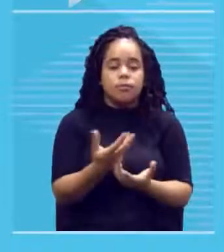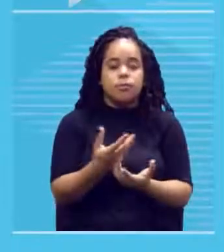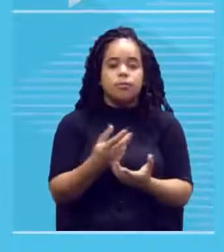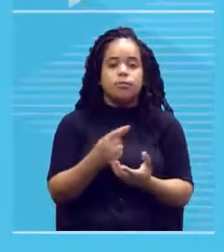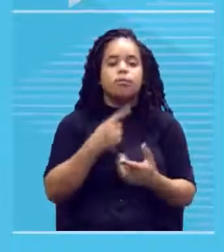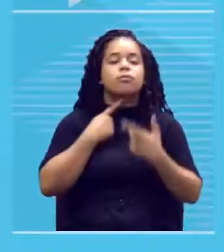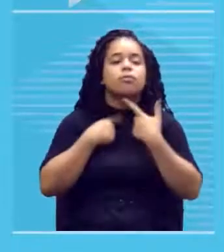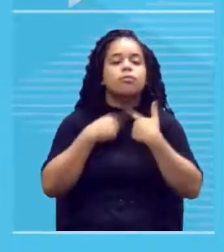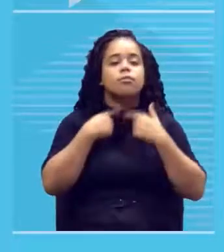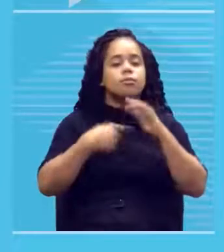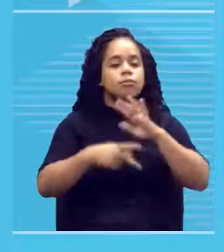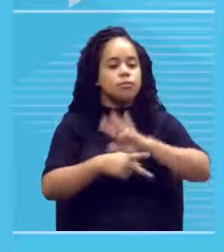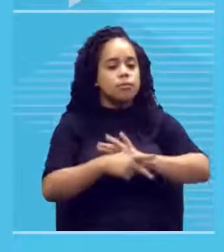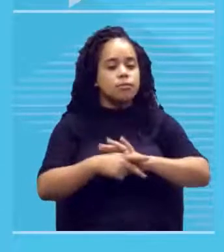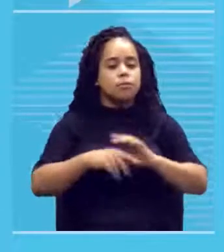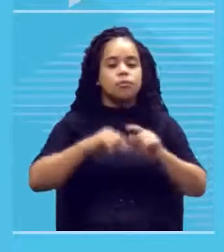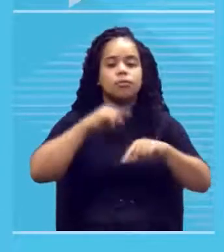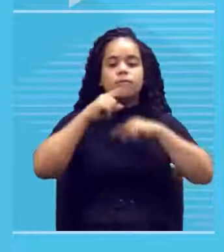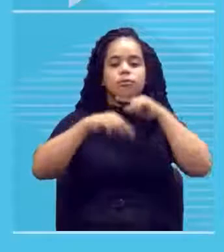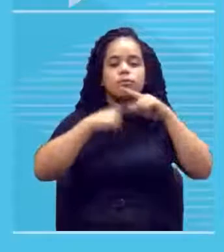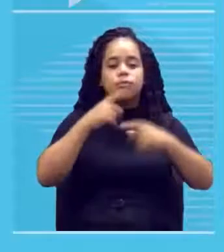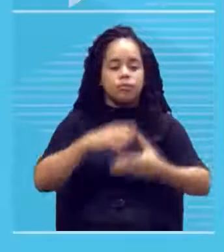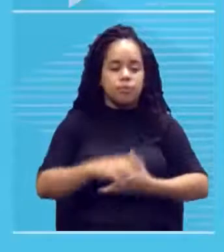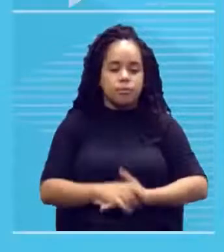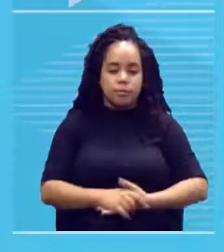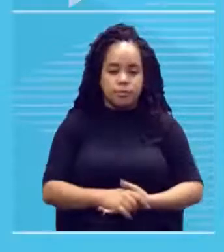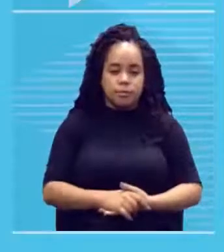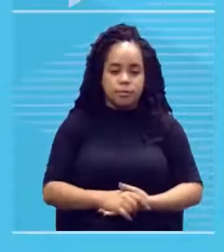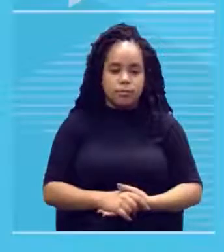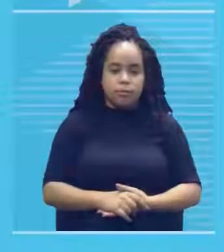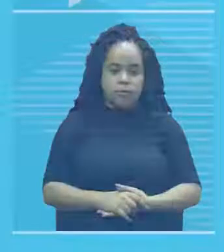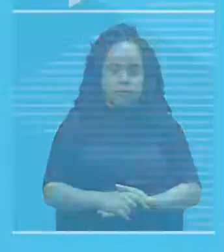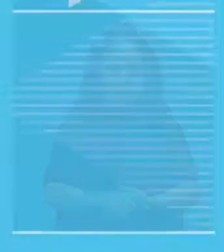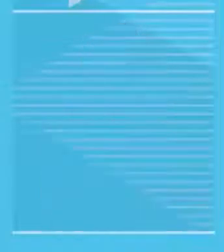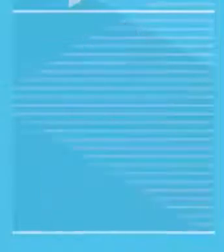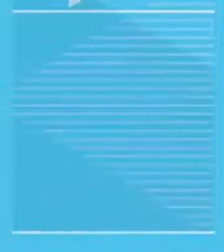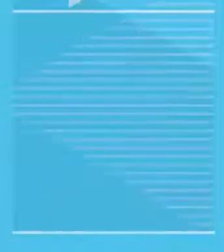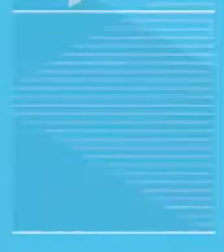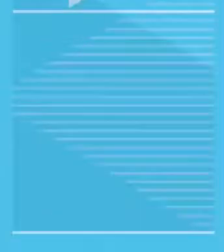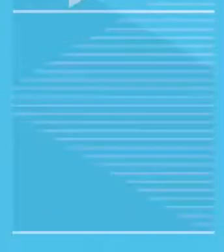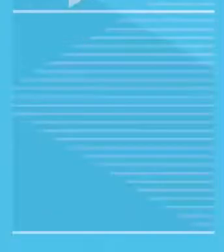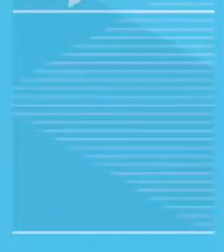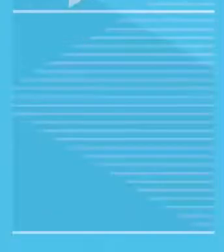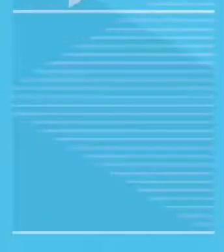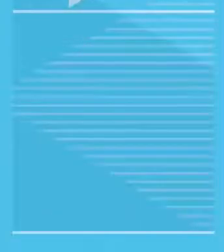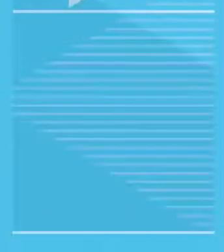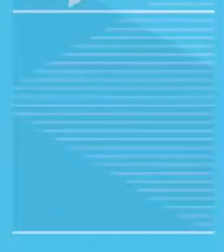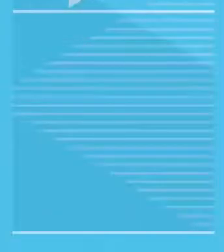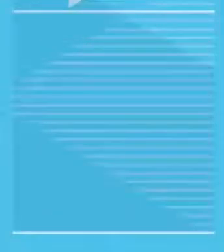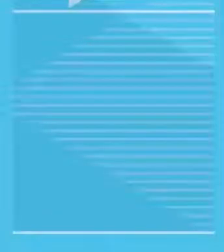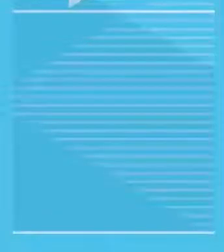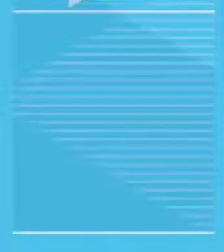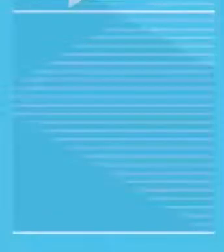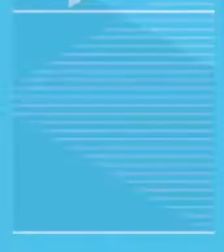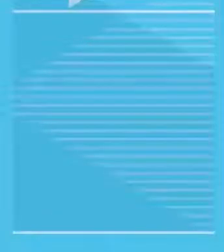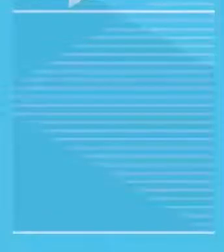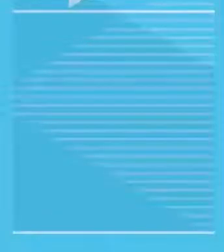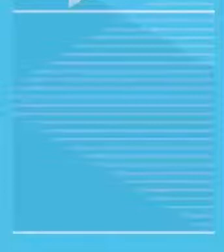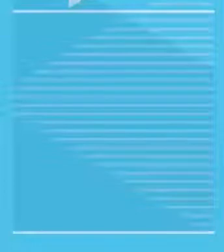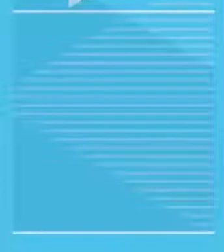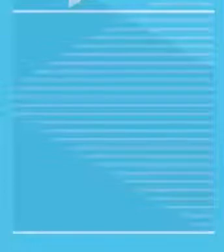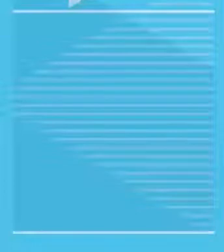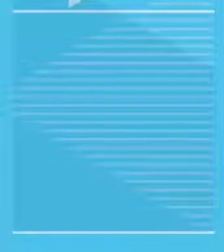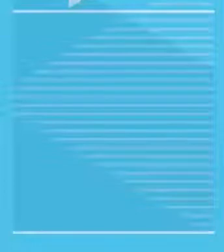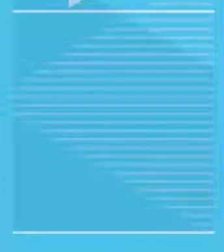inquietações dúvidas e as suas criações para responder algumas questões